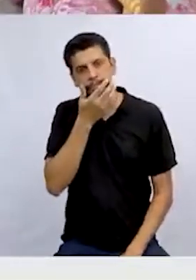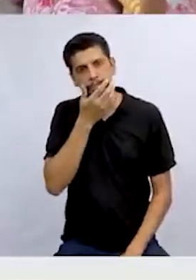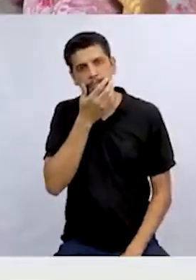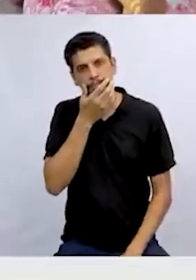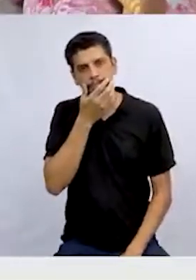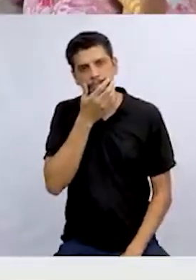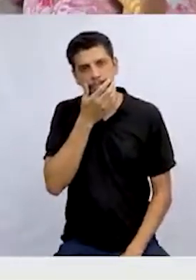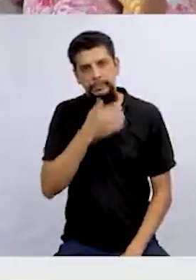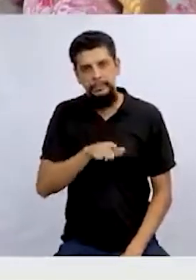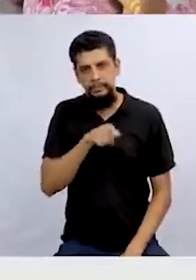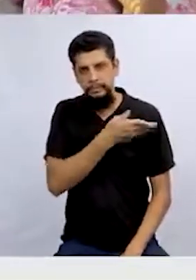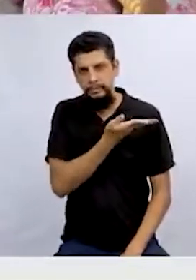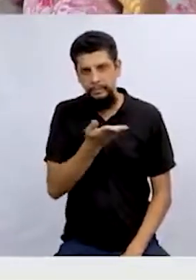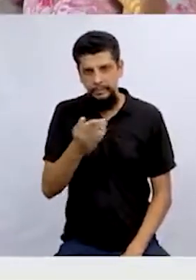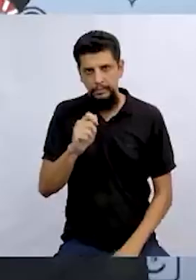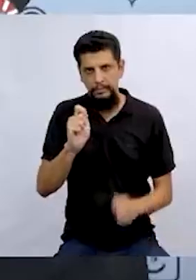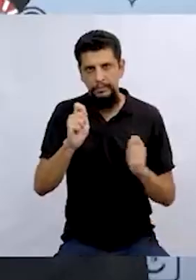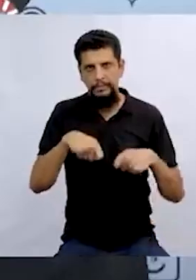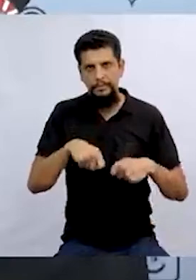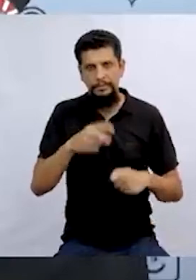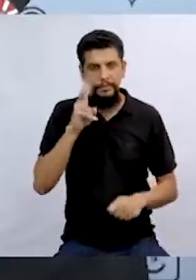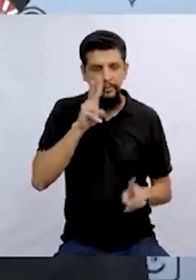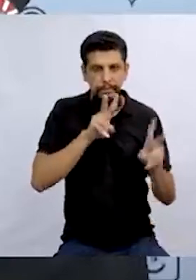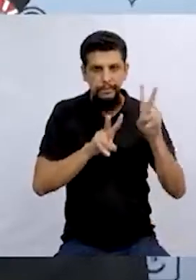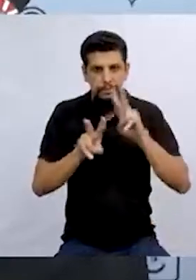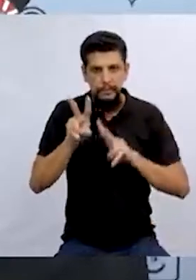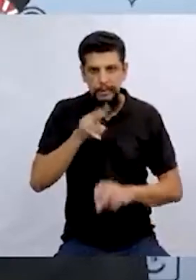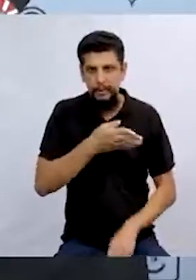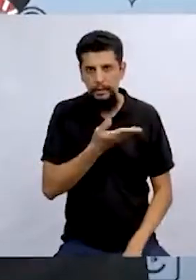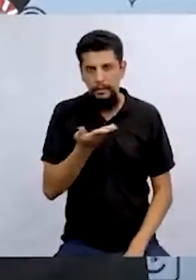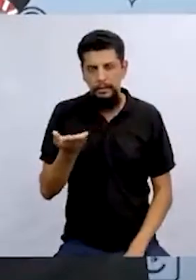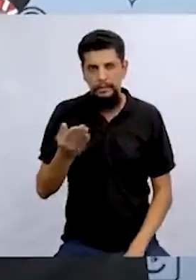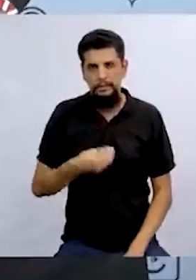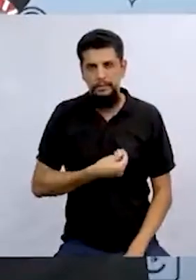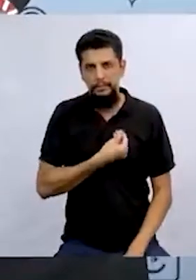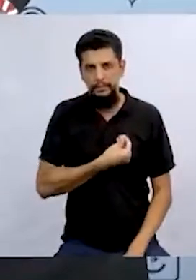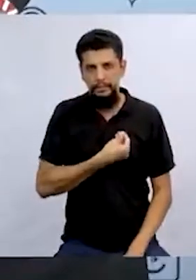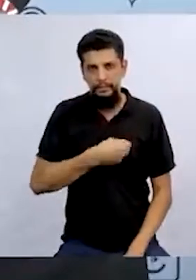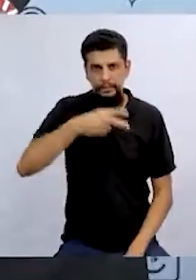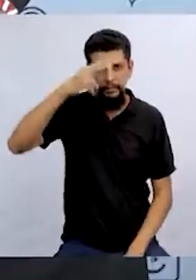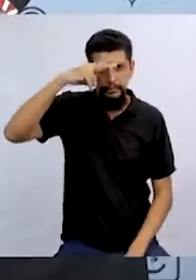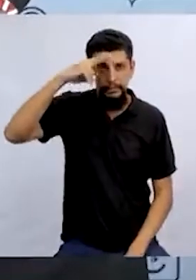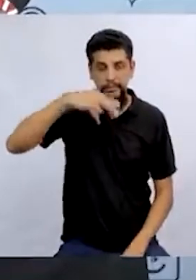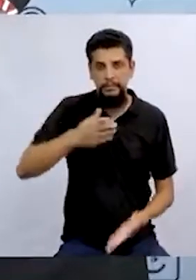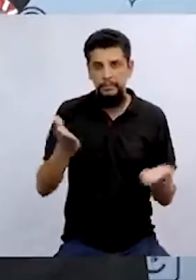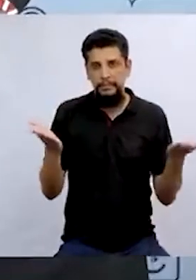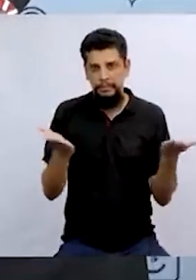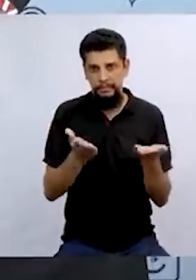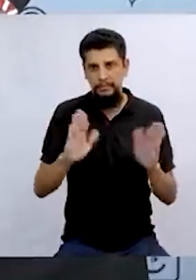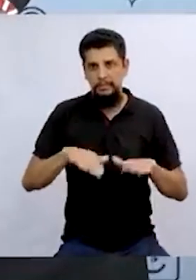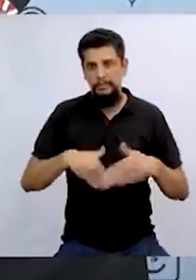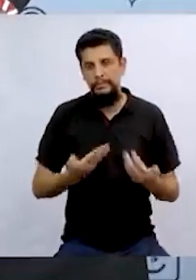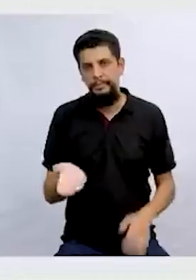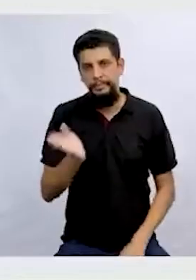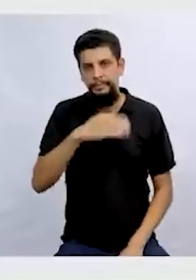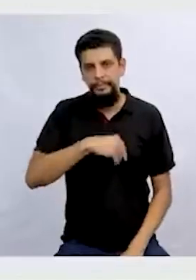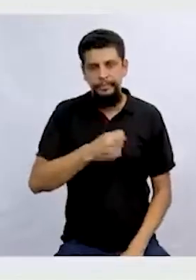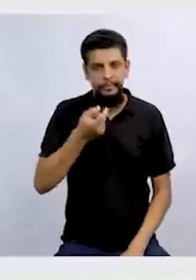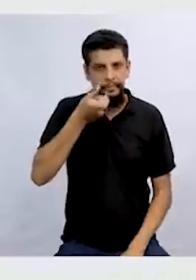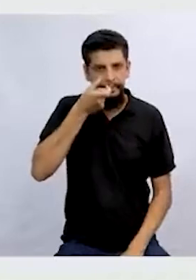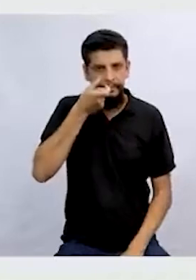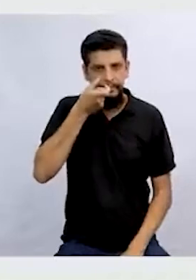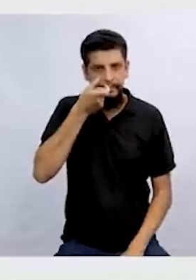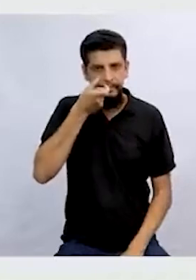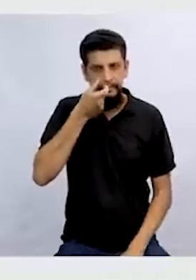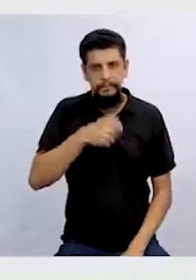Não, não tinha. Mas é que você vai poder vivenciar um pouquinho da história agora. Então vamos